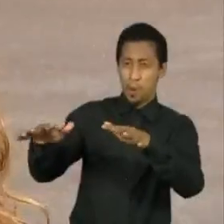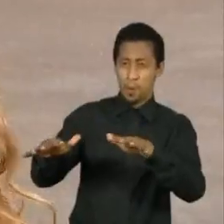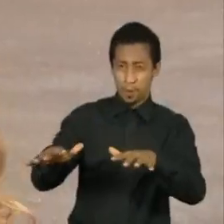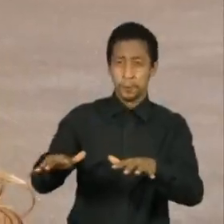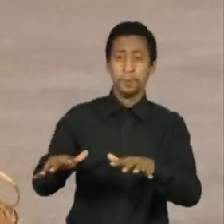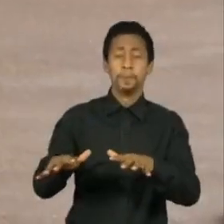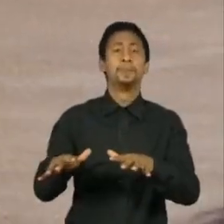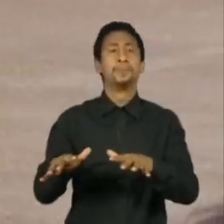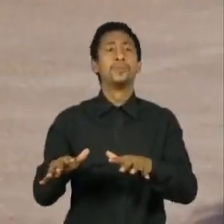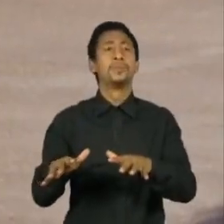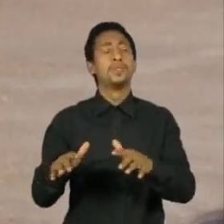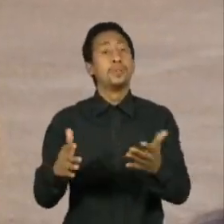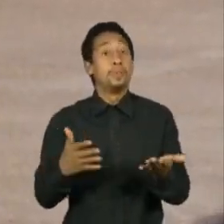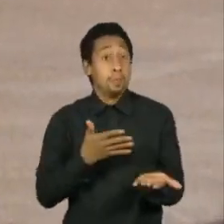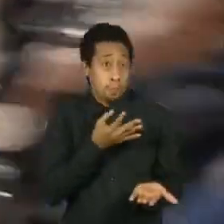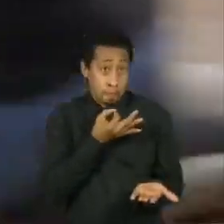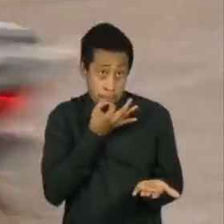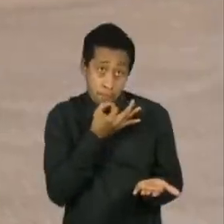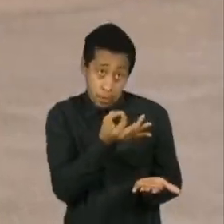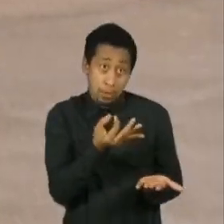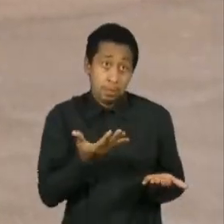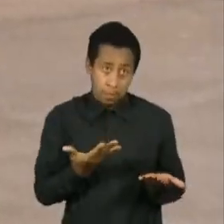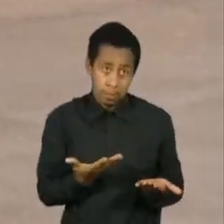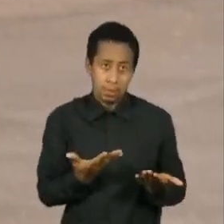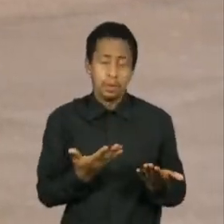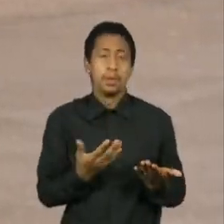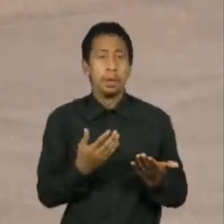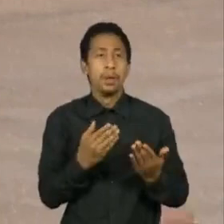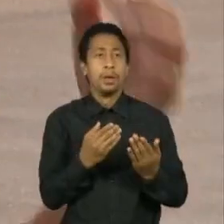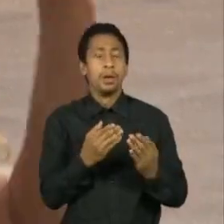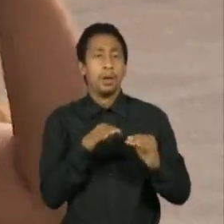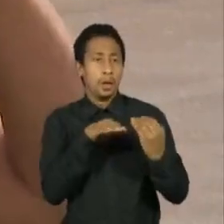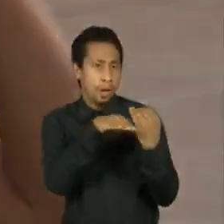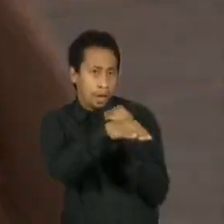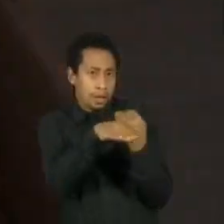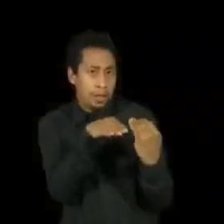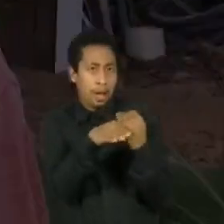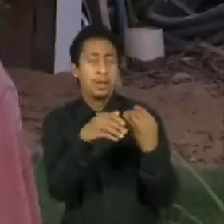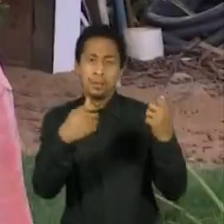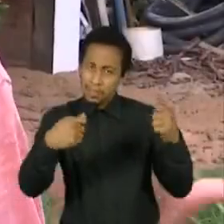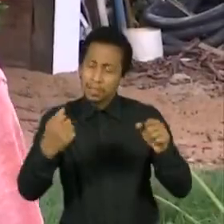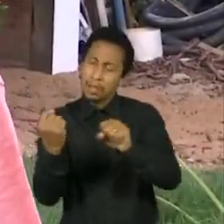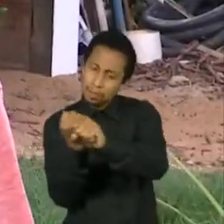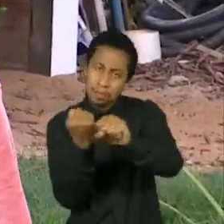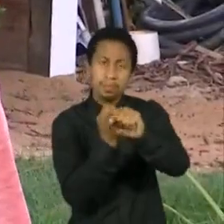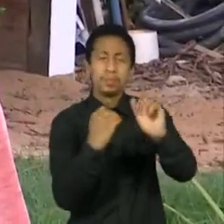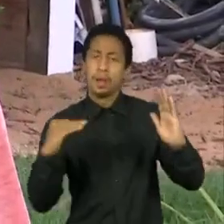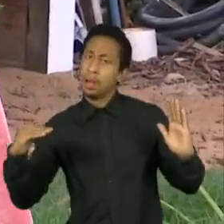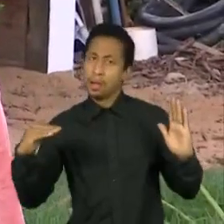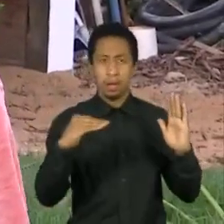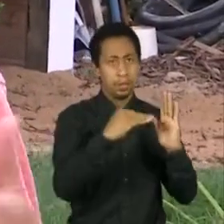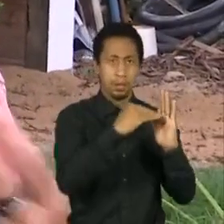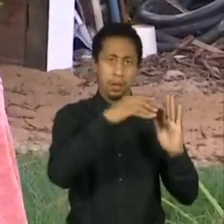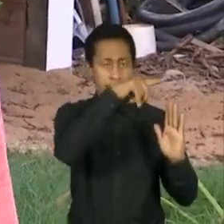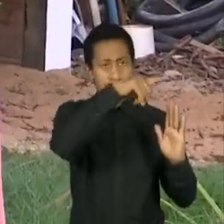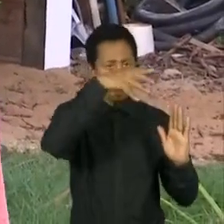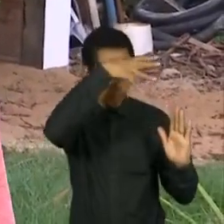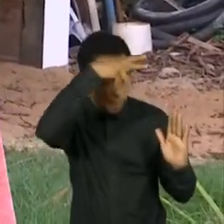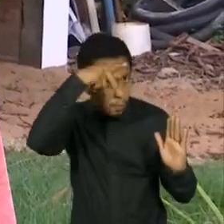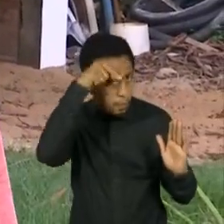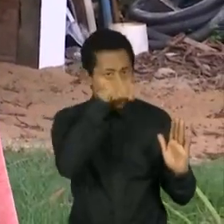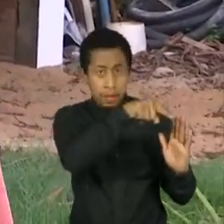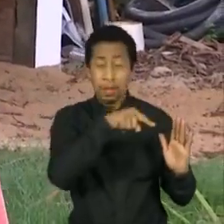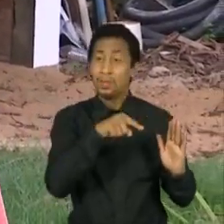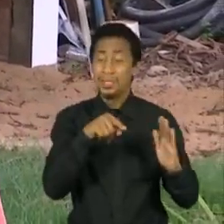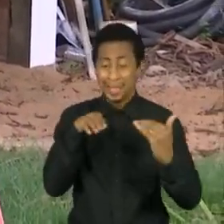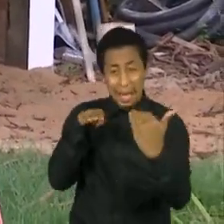Eu acho que deveria a gente pegar a estrada na boa até Manaus, né? Ela não tem viabilidade econômica, não tem